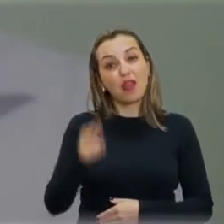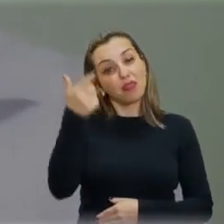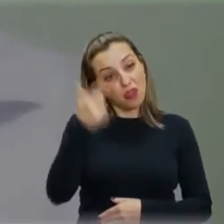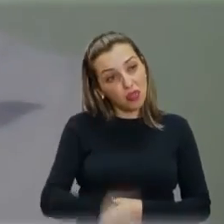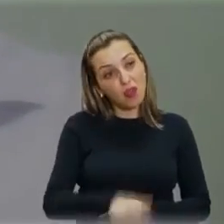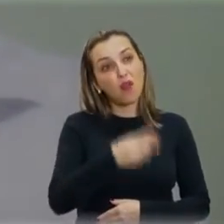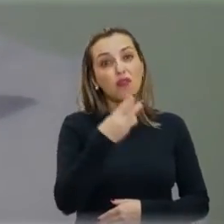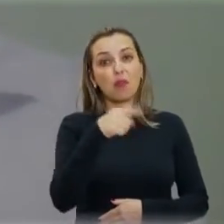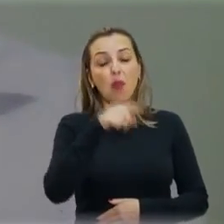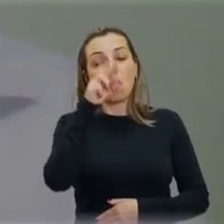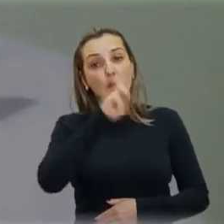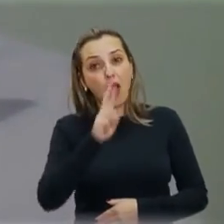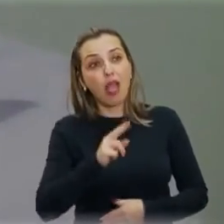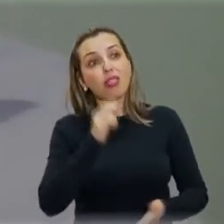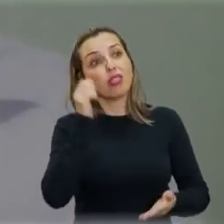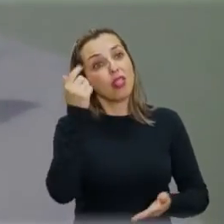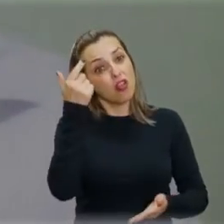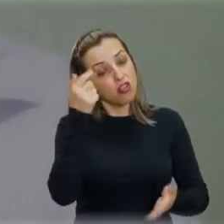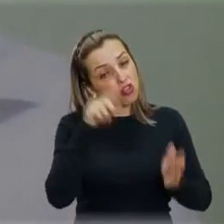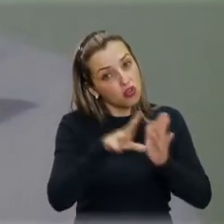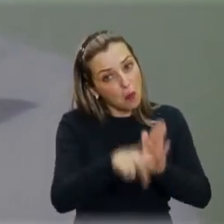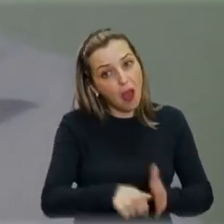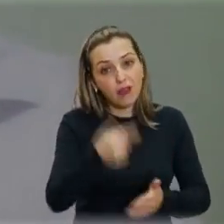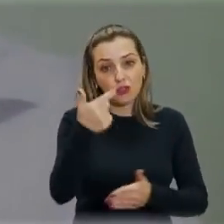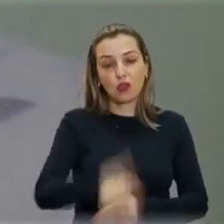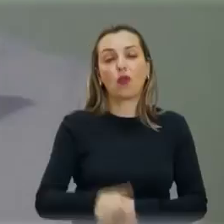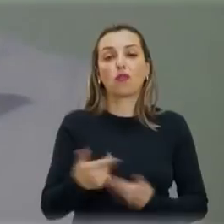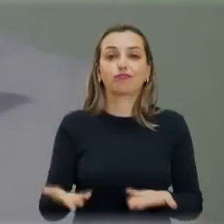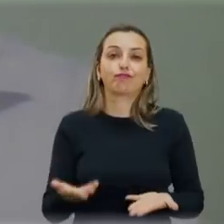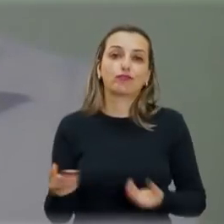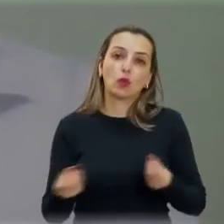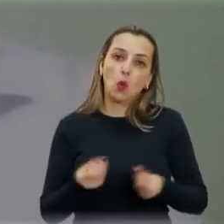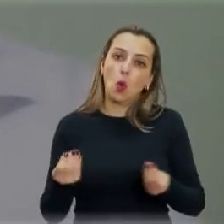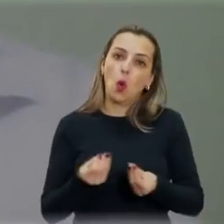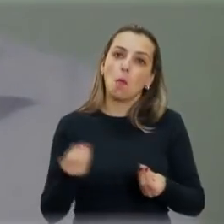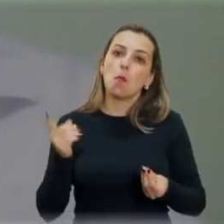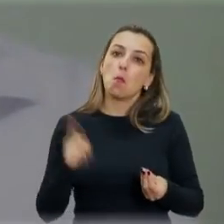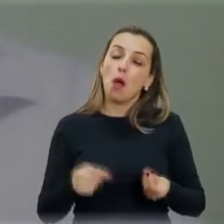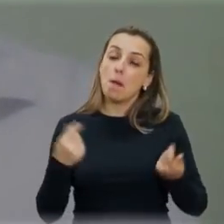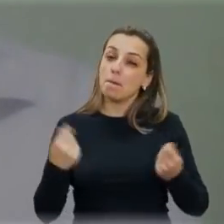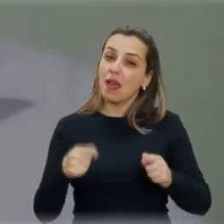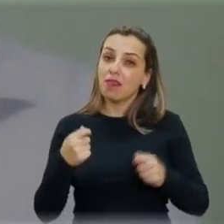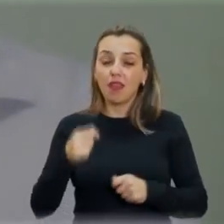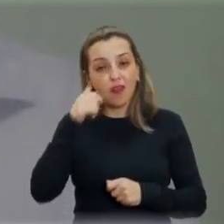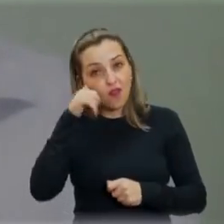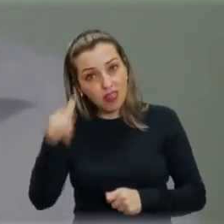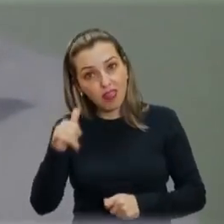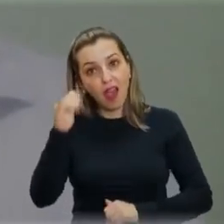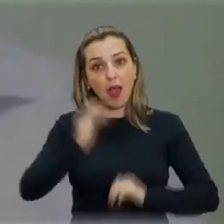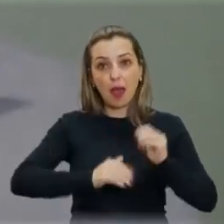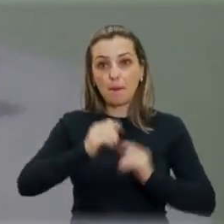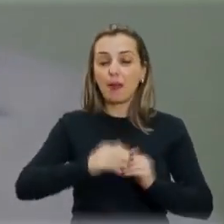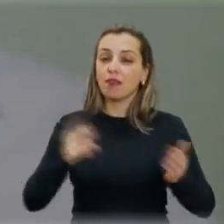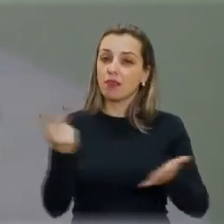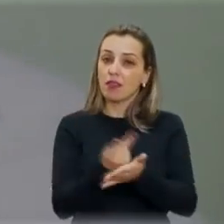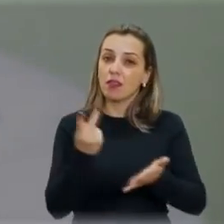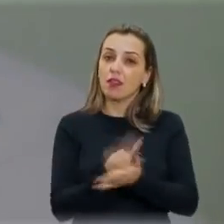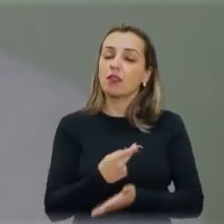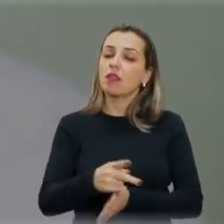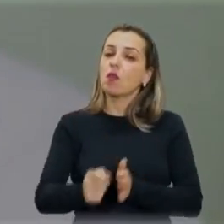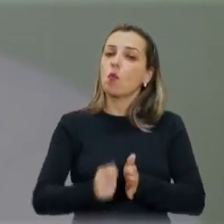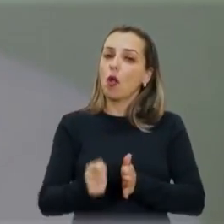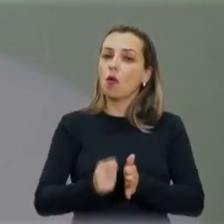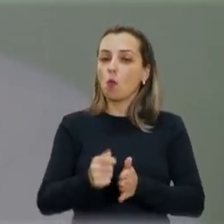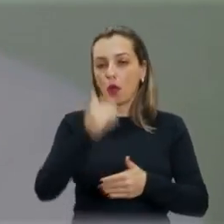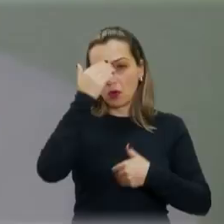mais 3 mil reais, furtaram novamente. Então, nós não podemos deixar que esse tipo de ação continue acontecendo em nosso município,